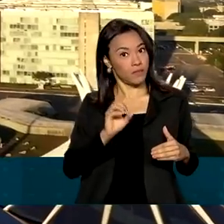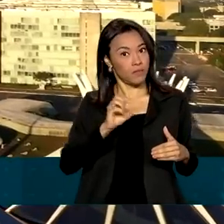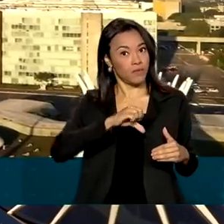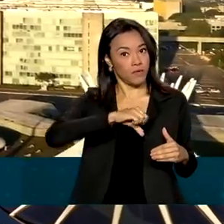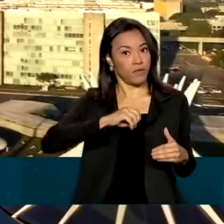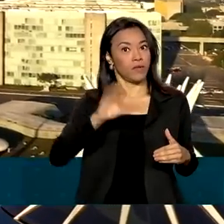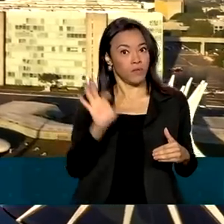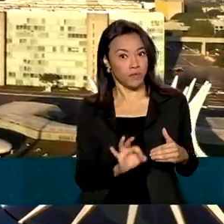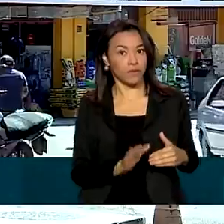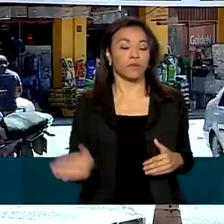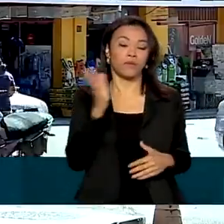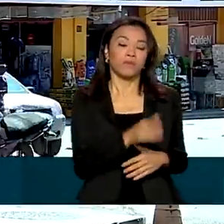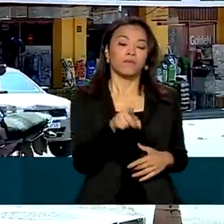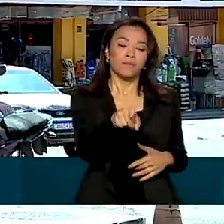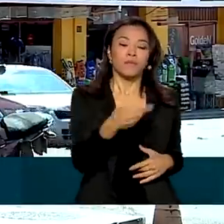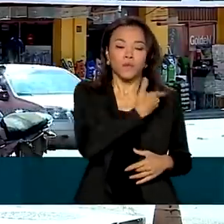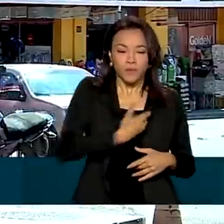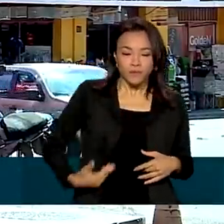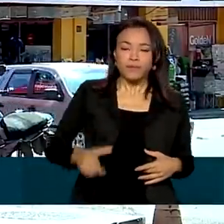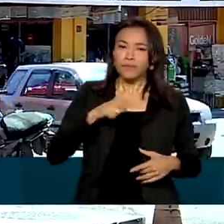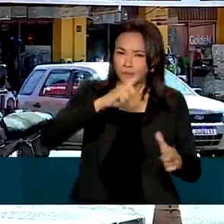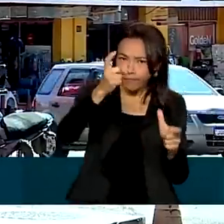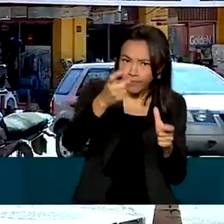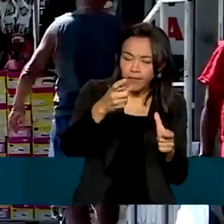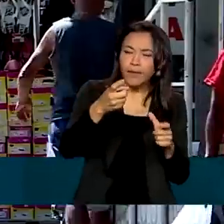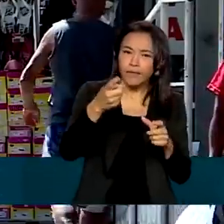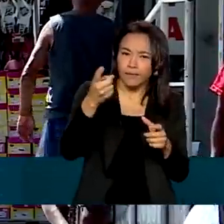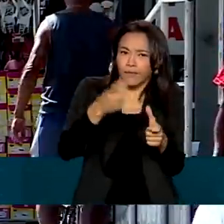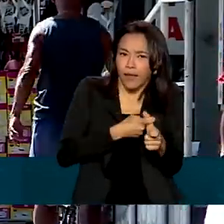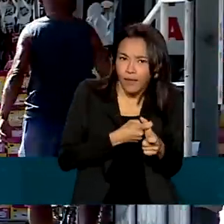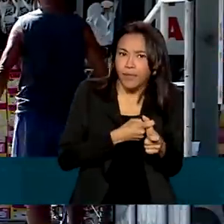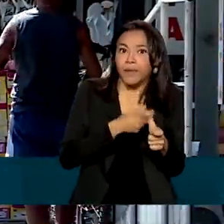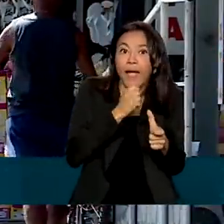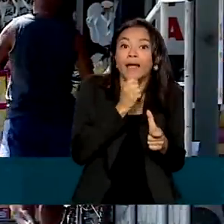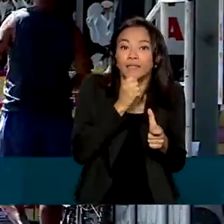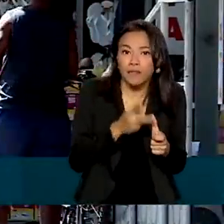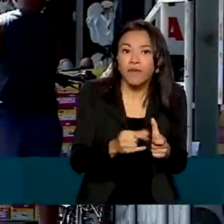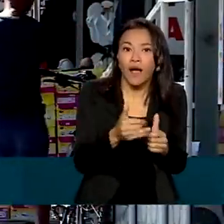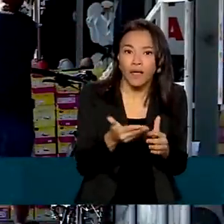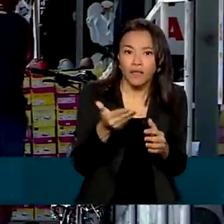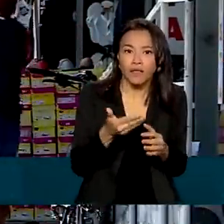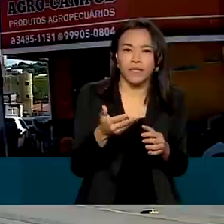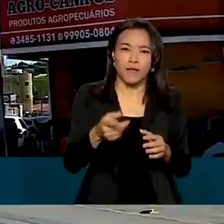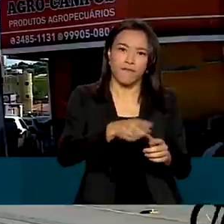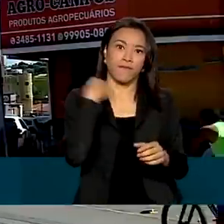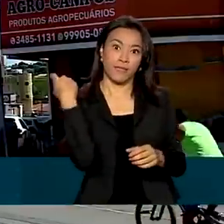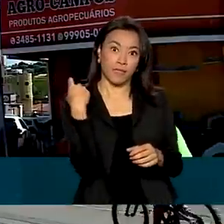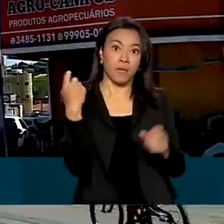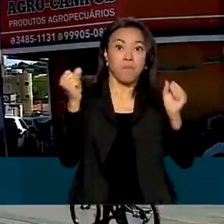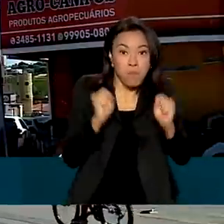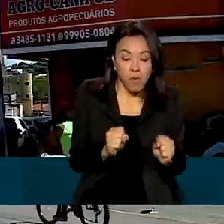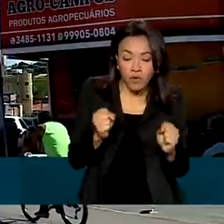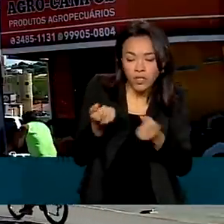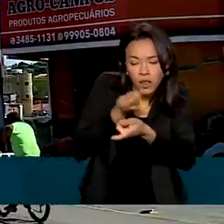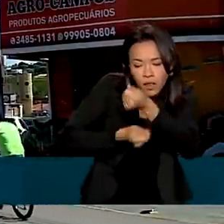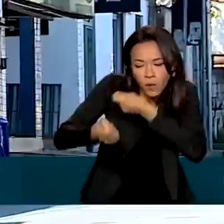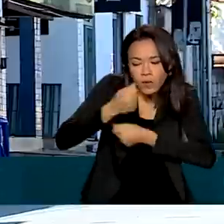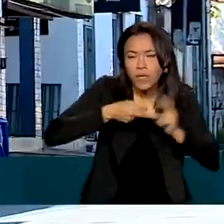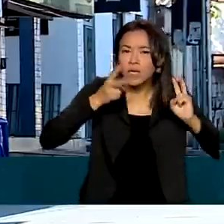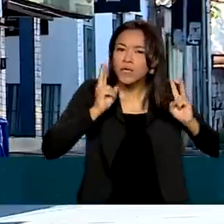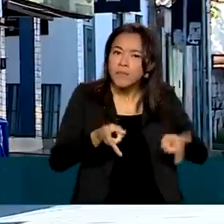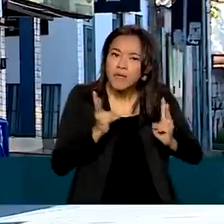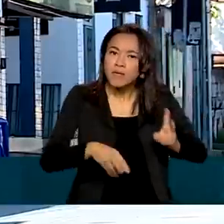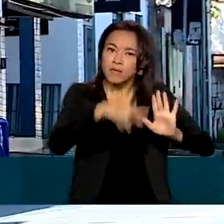do governo também inclui débitos ainda por vencer. O montante pode ser negociado com os mesmos benefícios